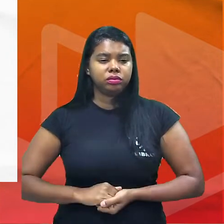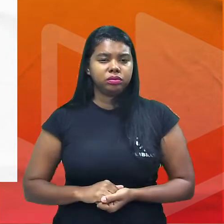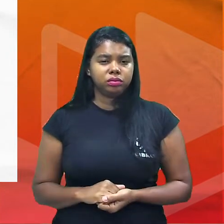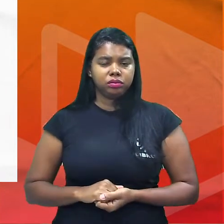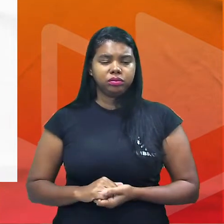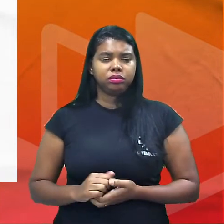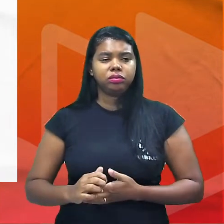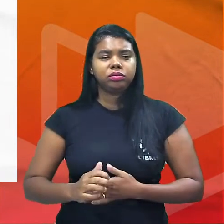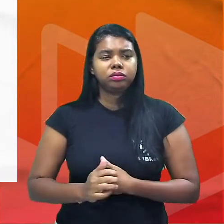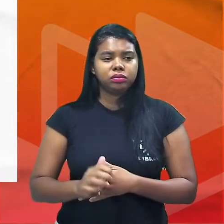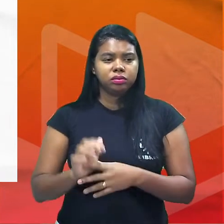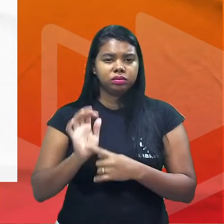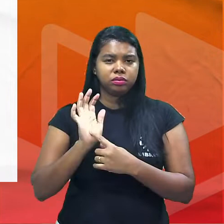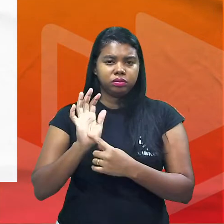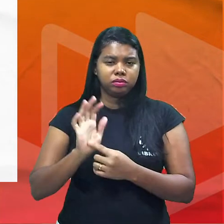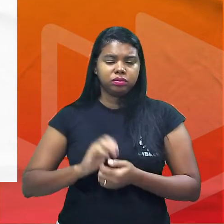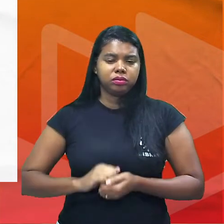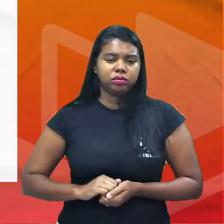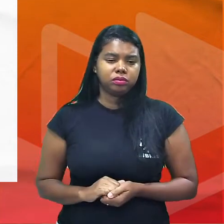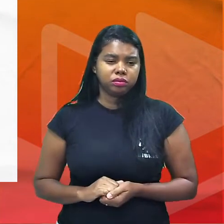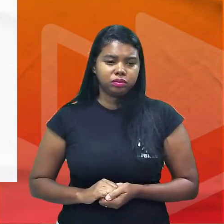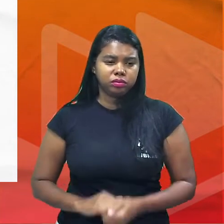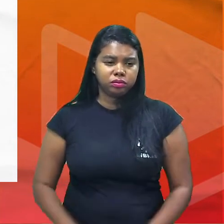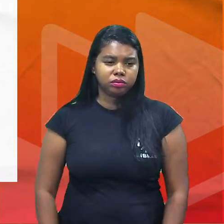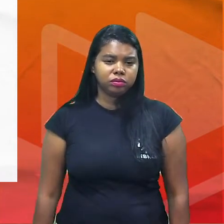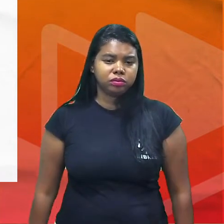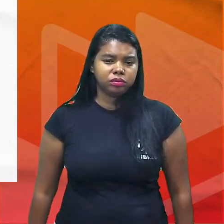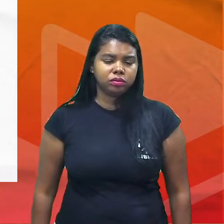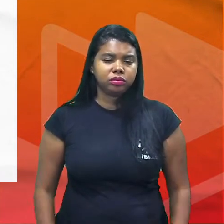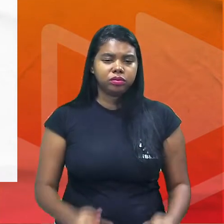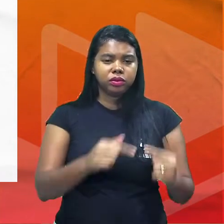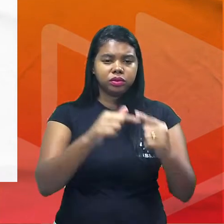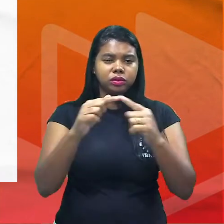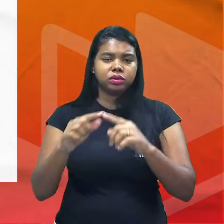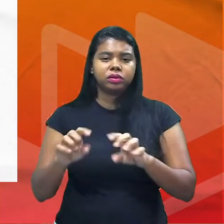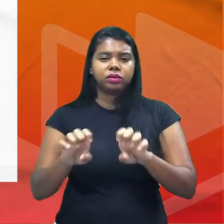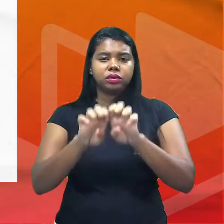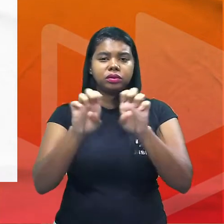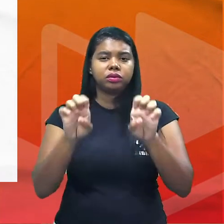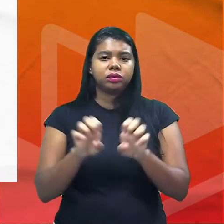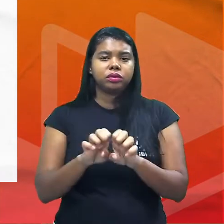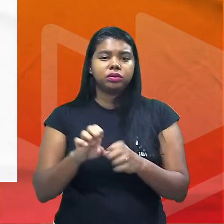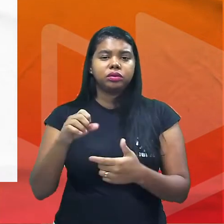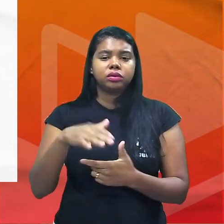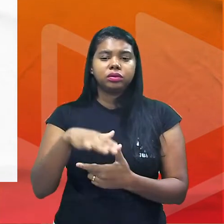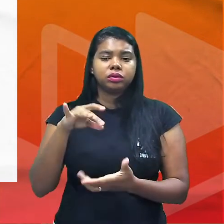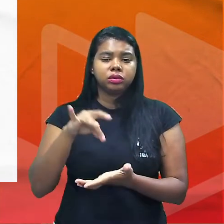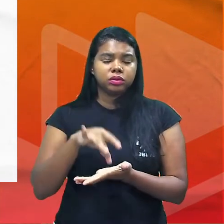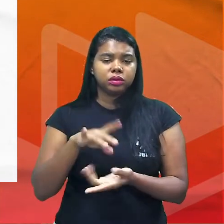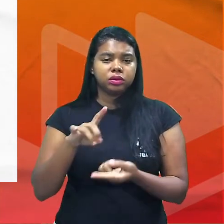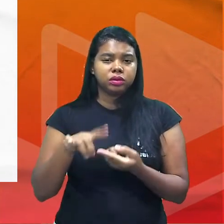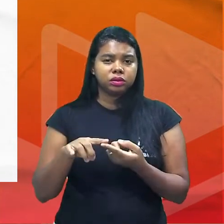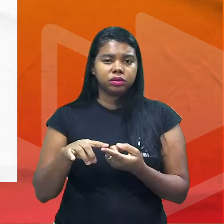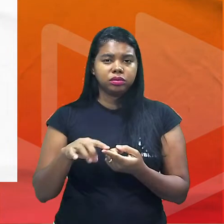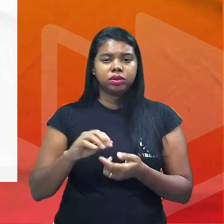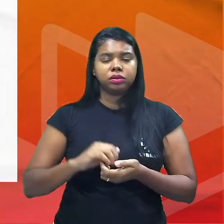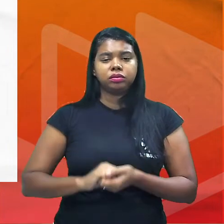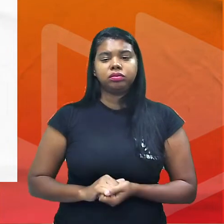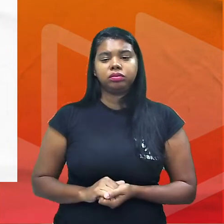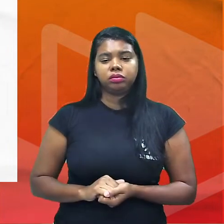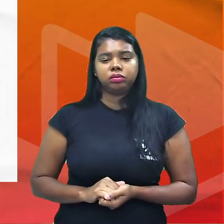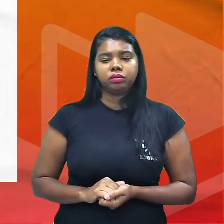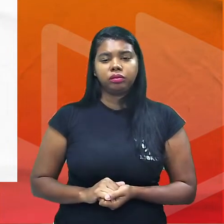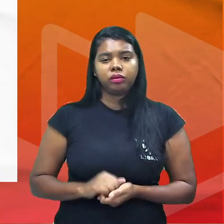em destaque que o termo em destaque estabelece uma relação semântica de de oposição então falando em